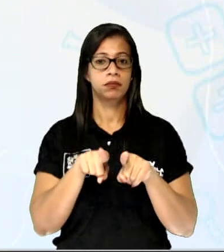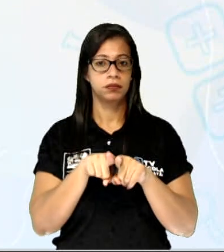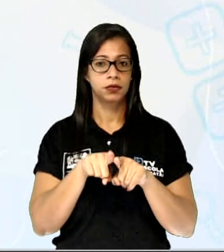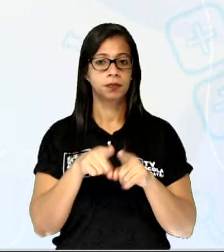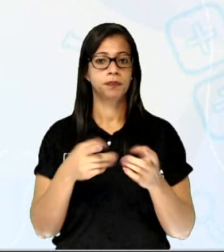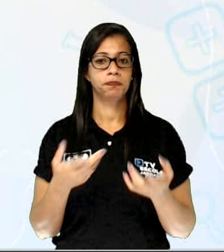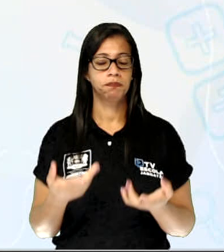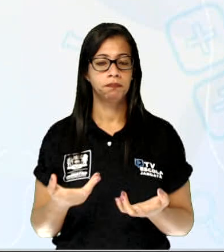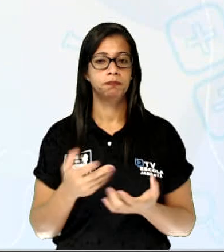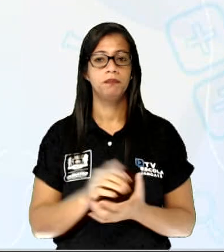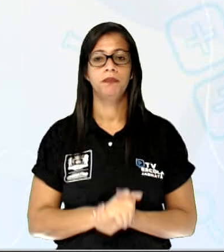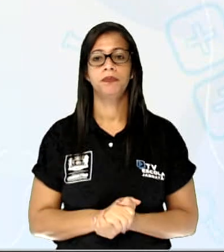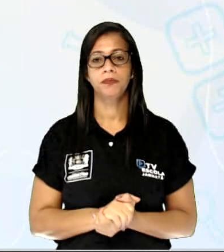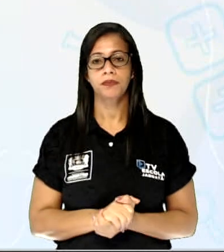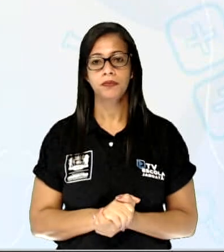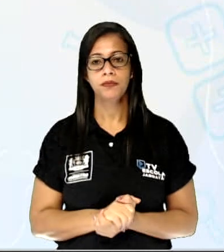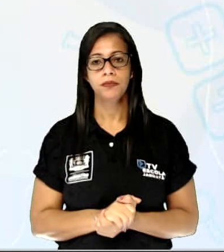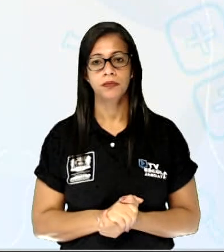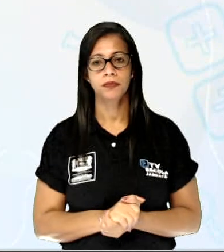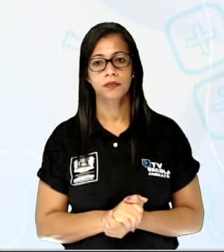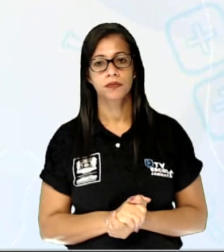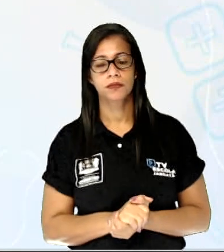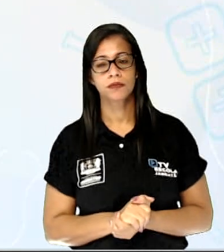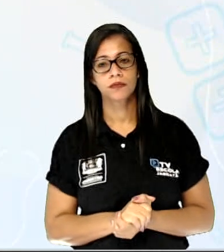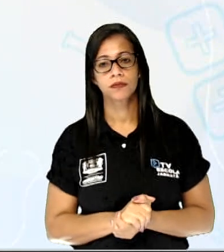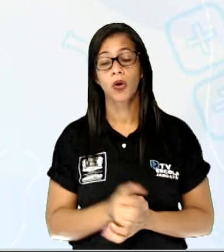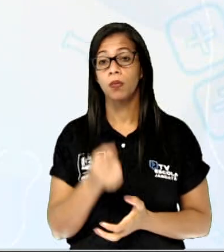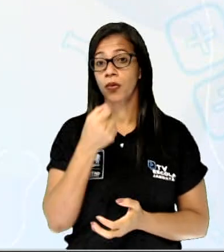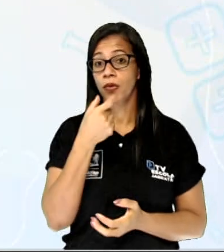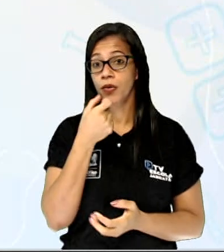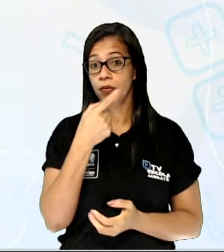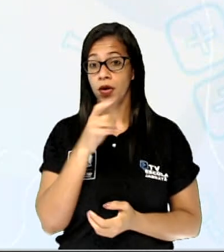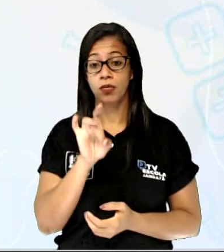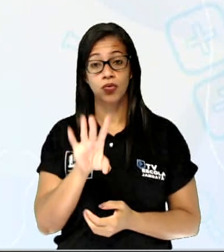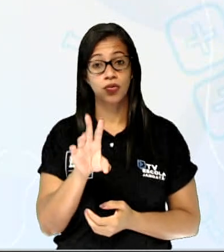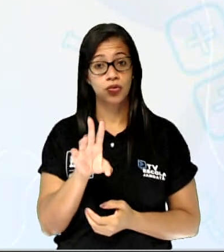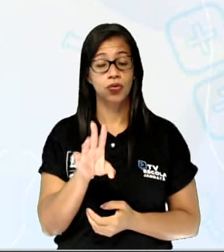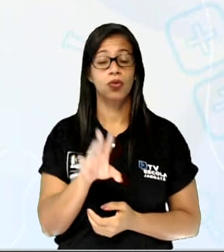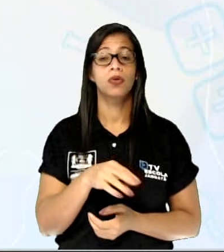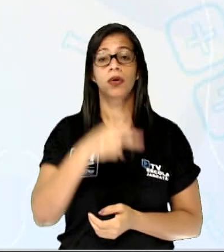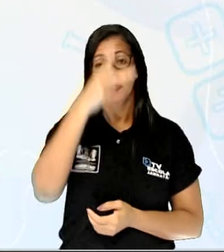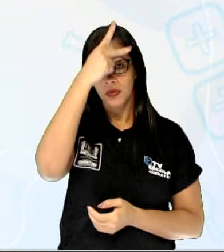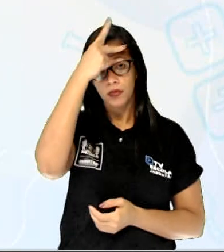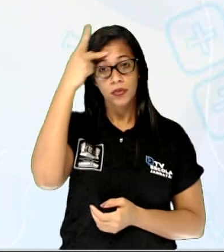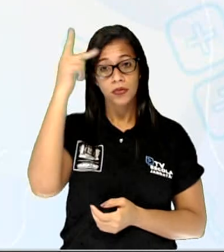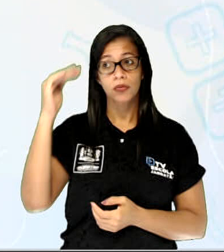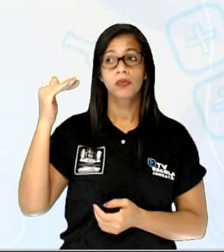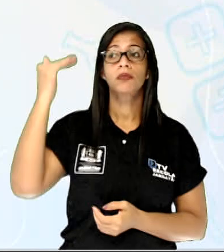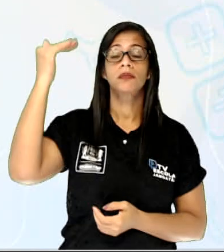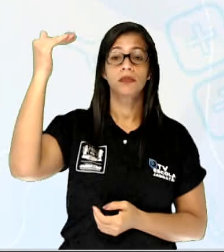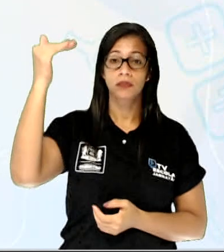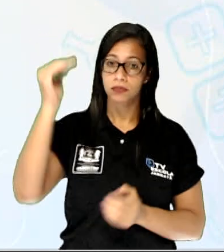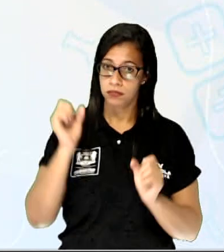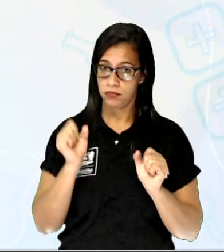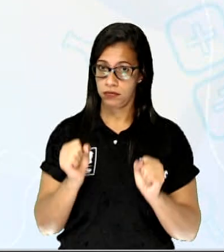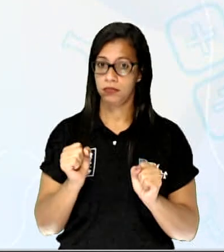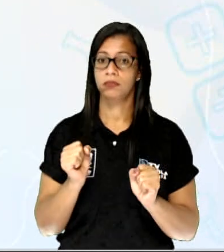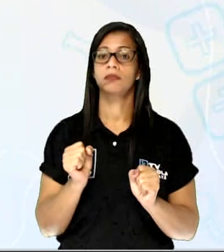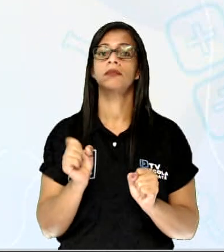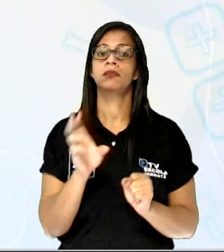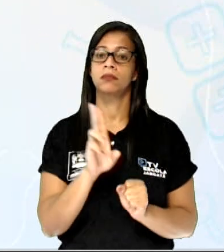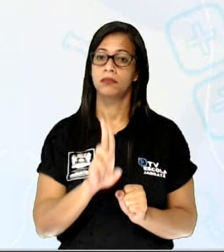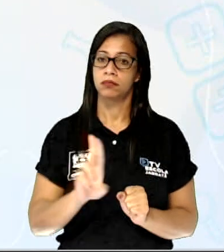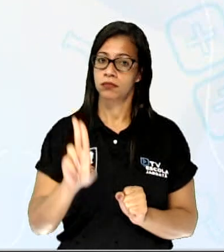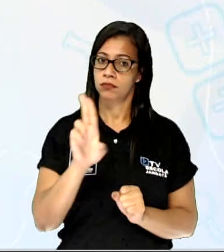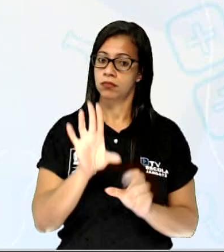deve ser utilizado, né? Por um adulto. Mas eu tenho uma dica hoje pra vocês, tá? Porque